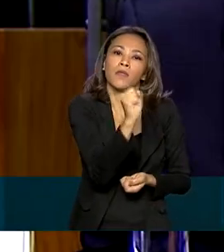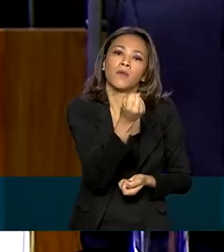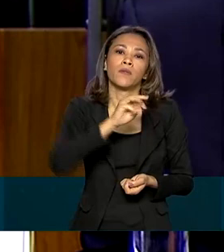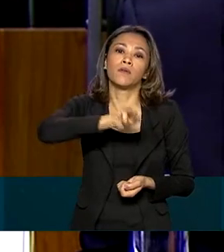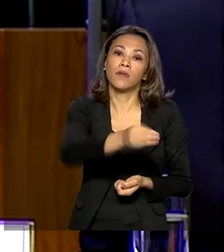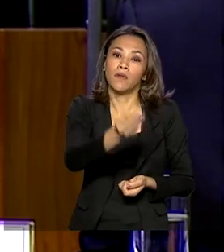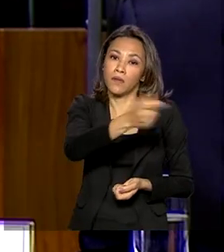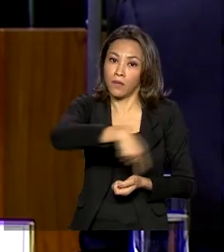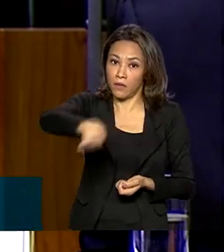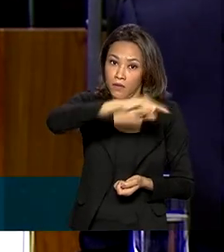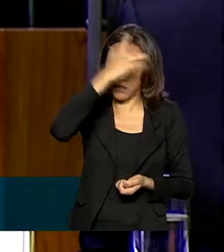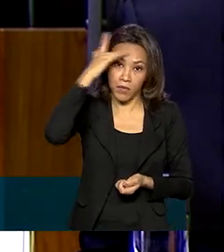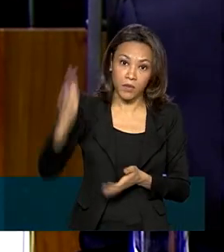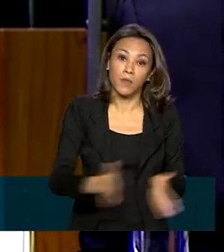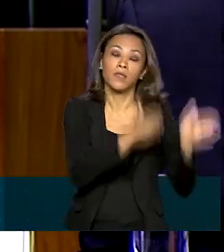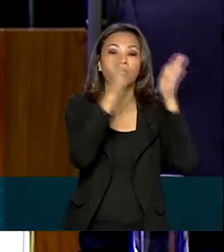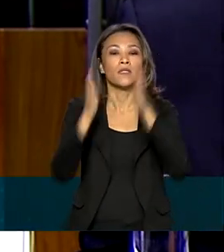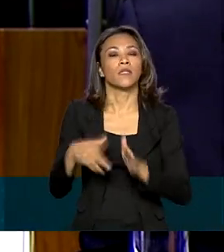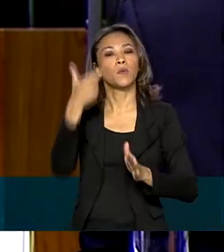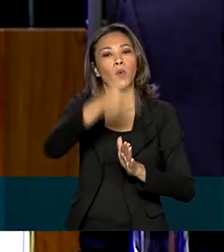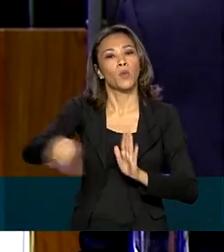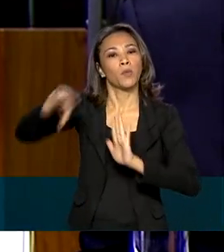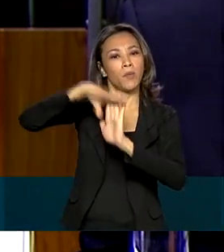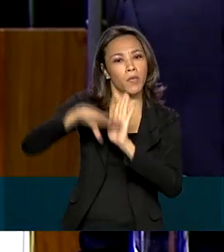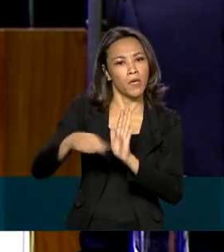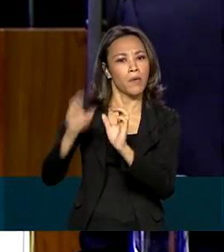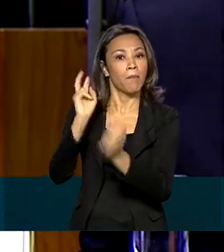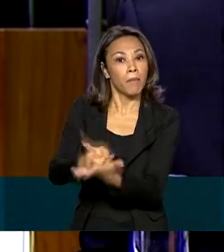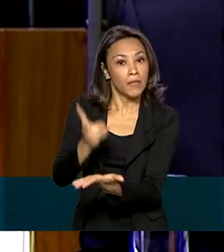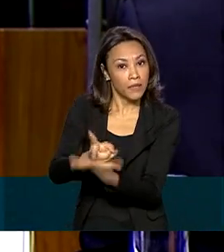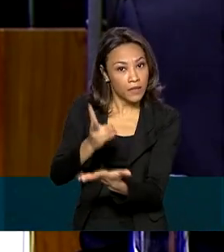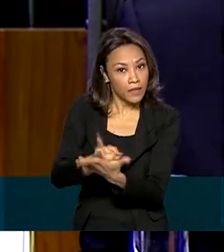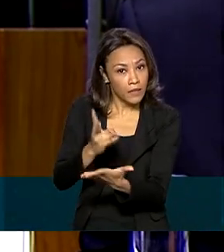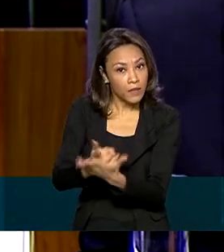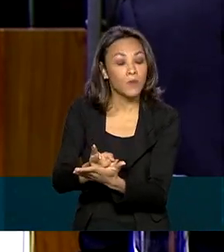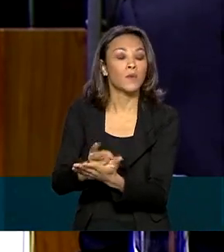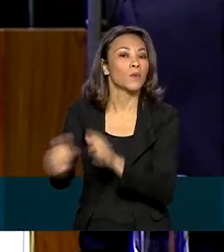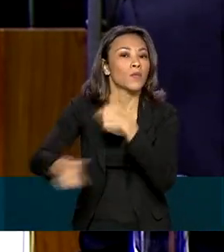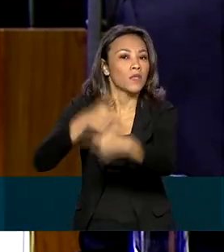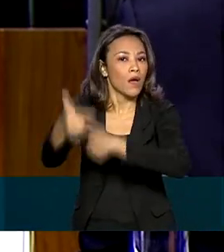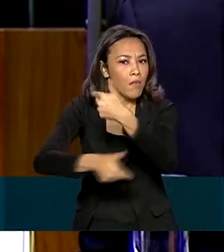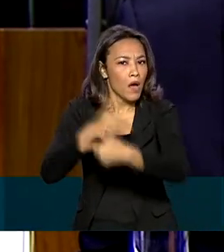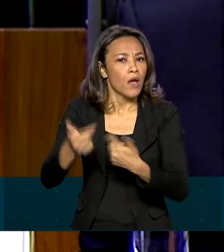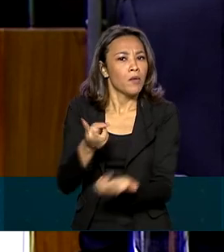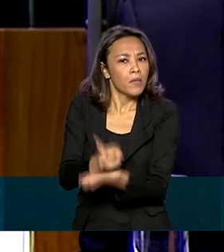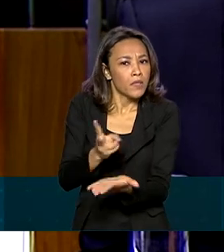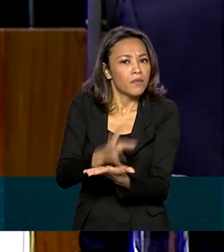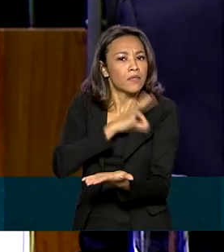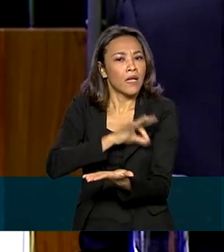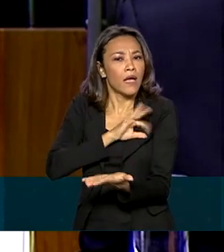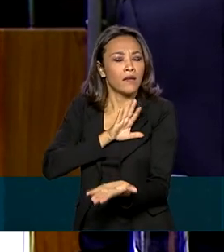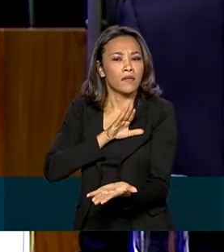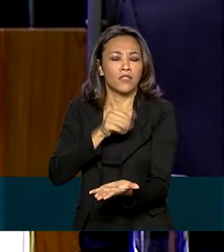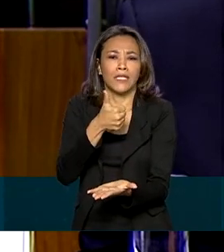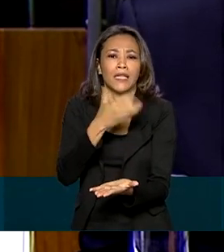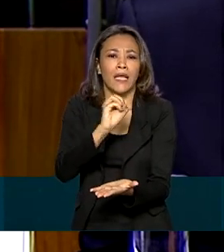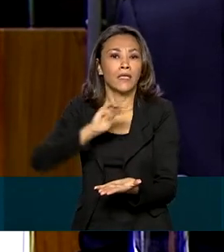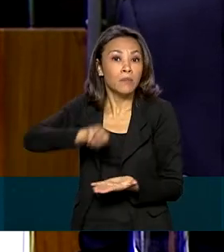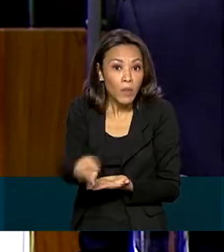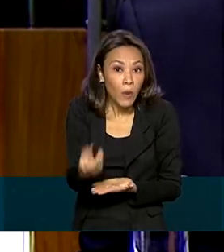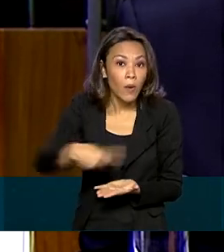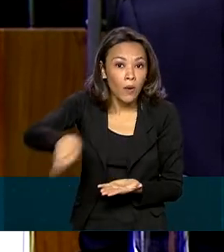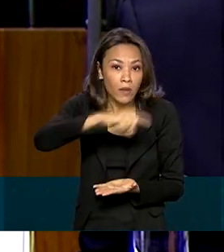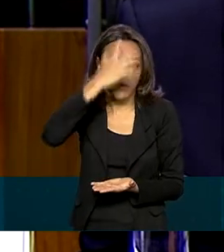brasileiros e o Programa de Preservação de Empregos, que até agora já manteve a renda de quase 10 milhões de pessoas.